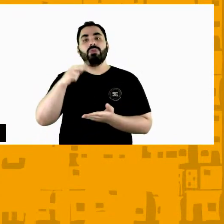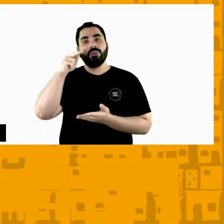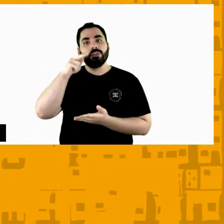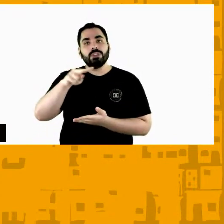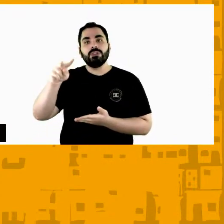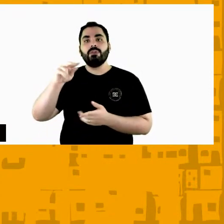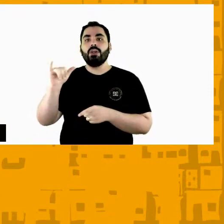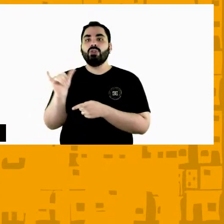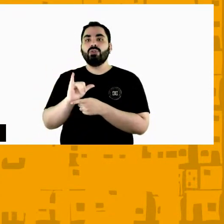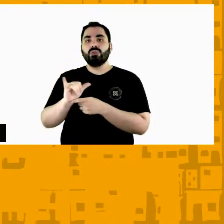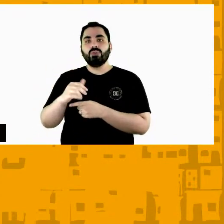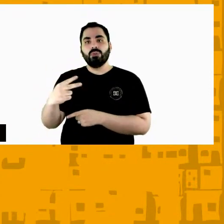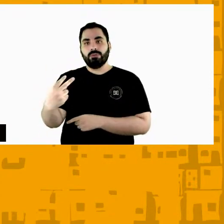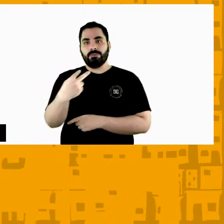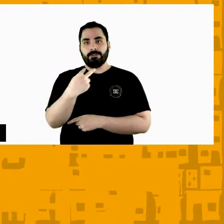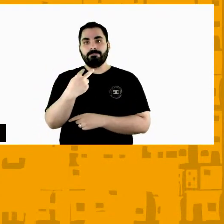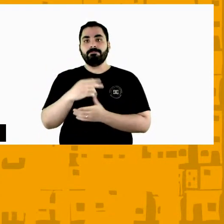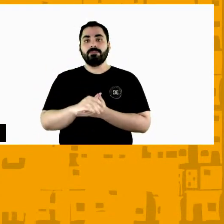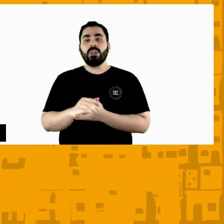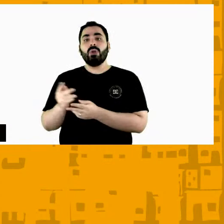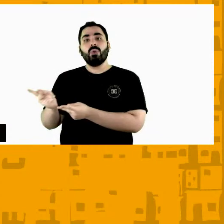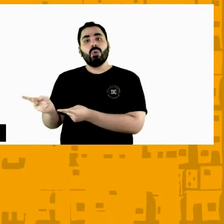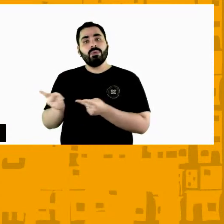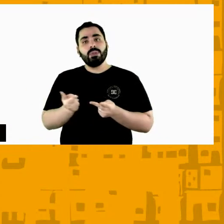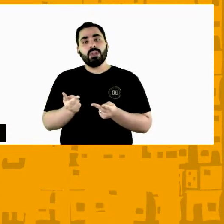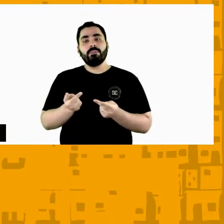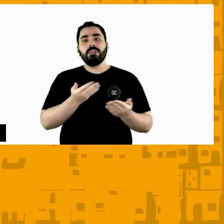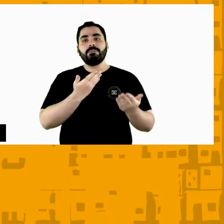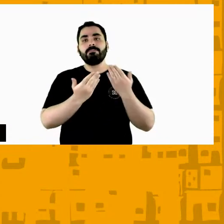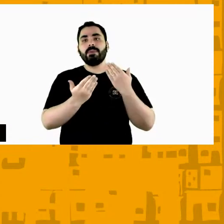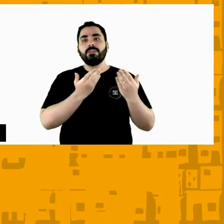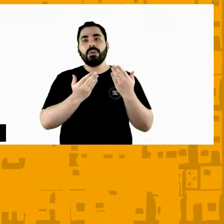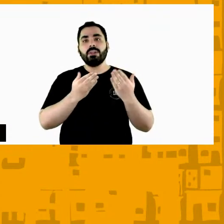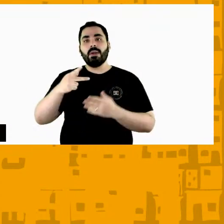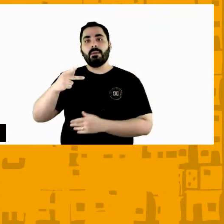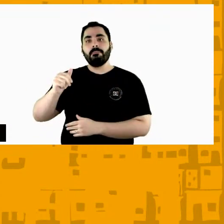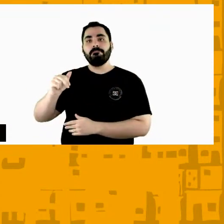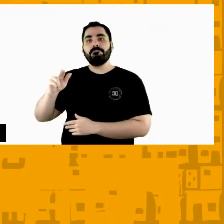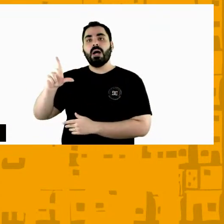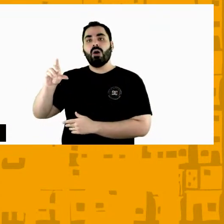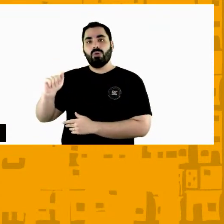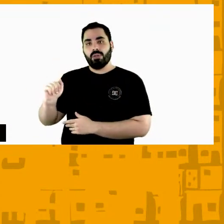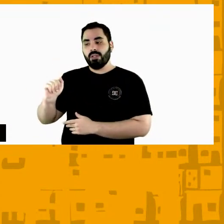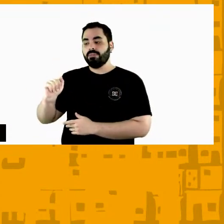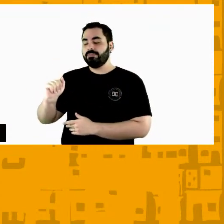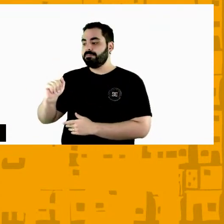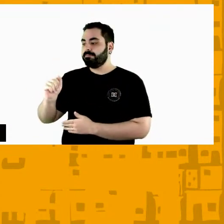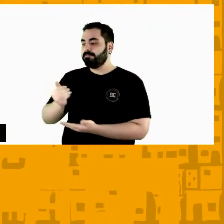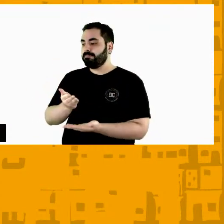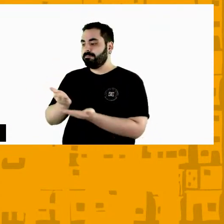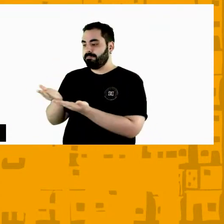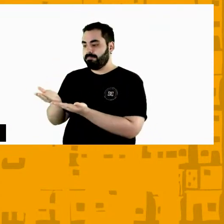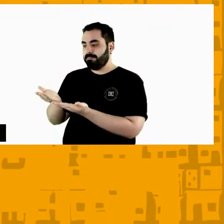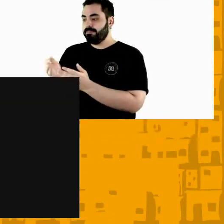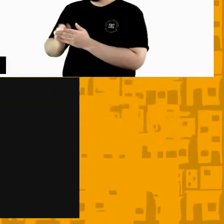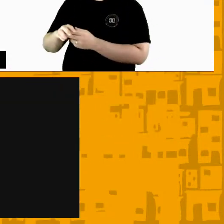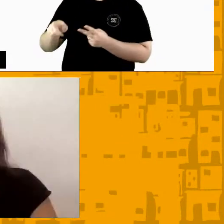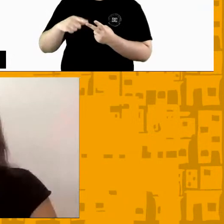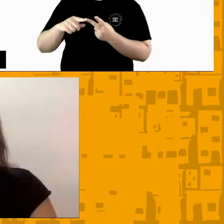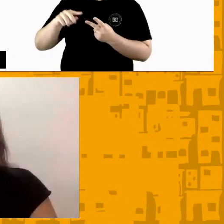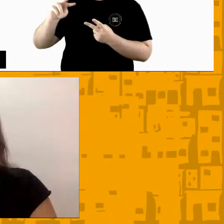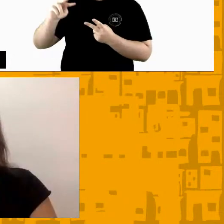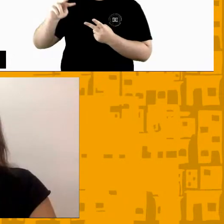convidar para esse bate-papo a Paula Corsacas, Hélio Rubens